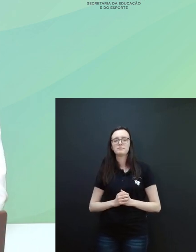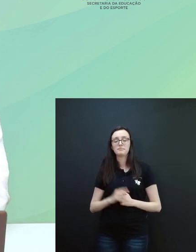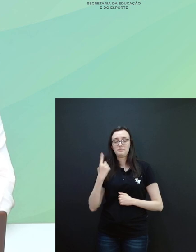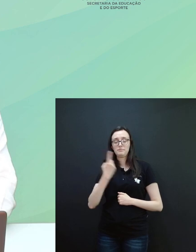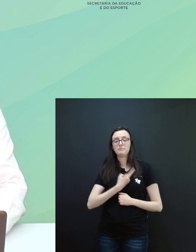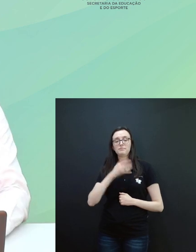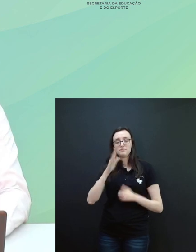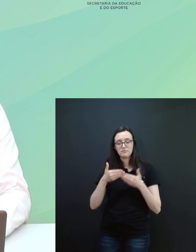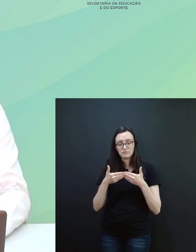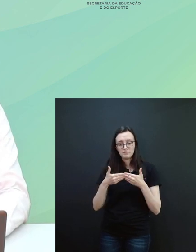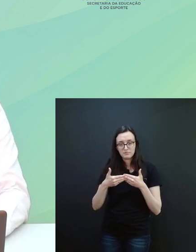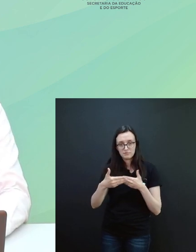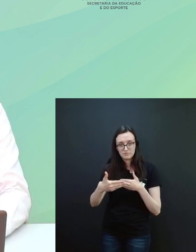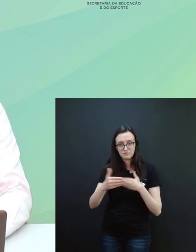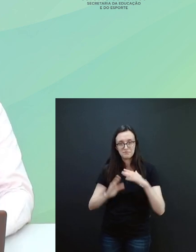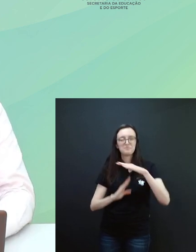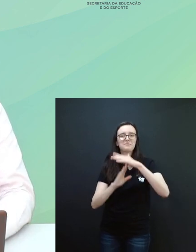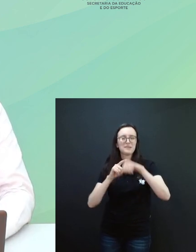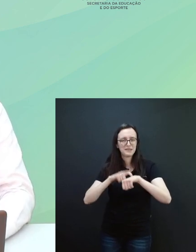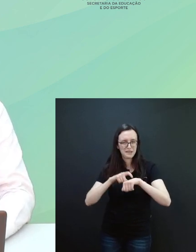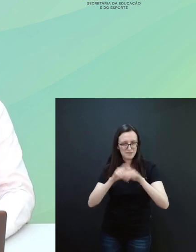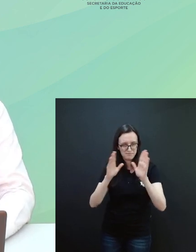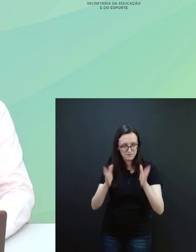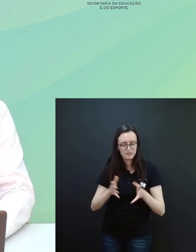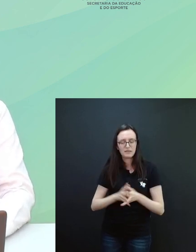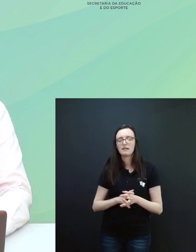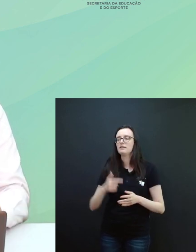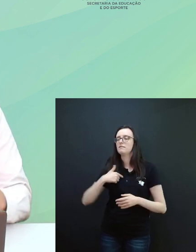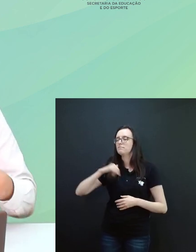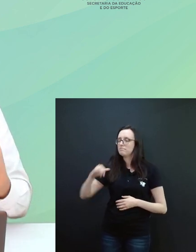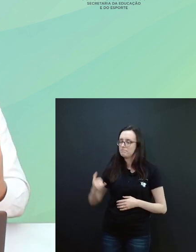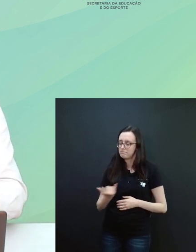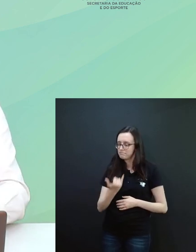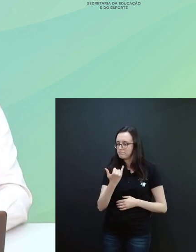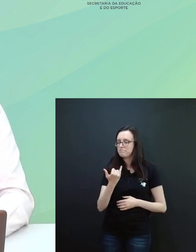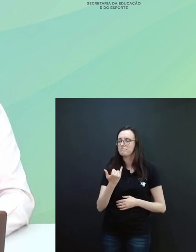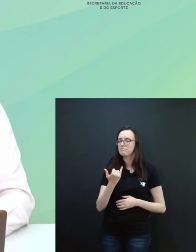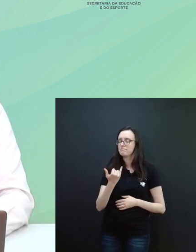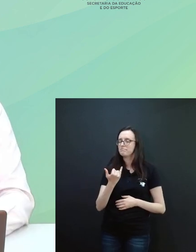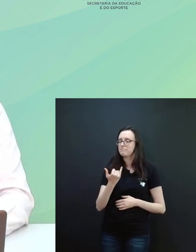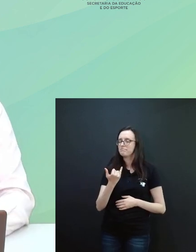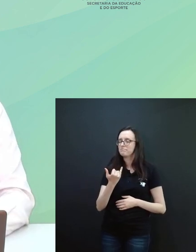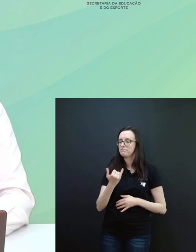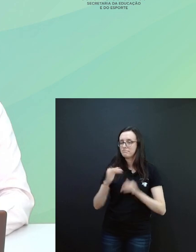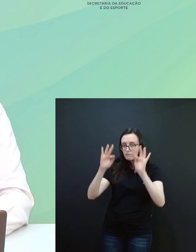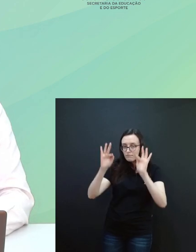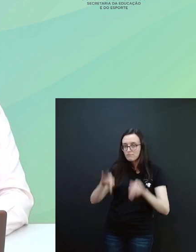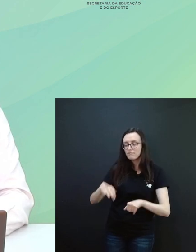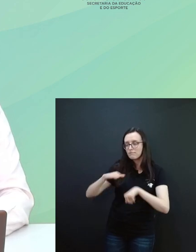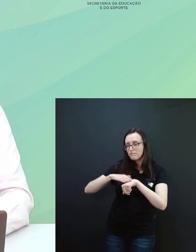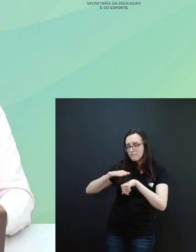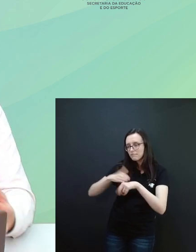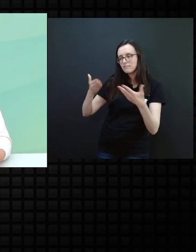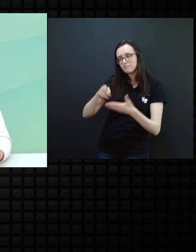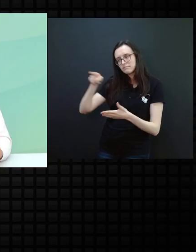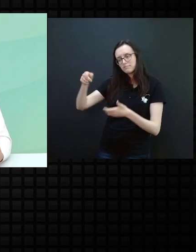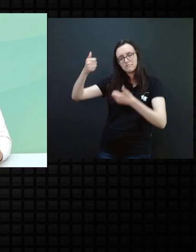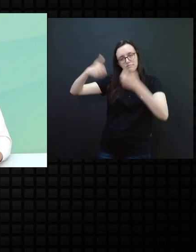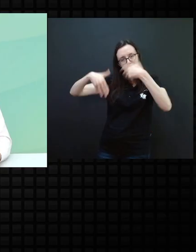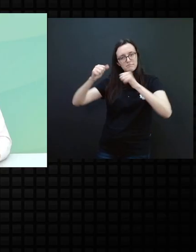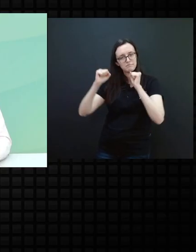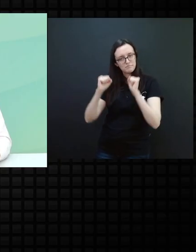chegando no nosso tempo, Carol, então eu gostaria de deixar esse finalzinho aí, para você